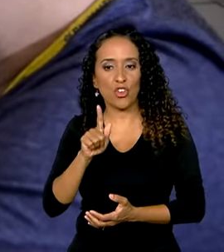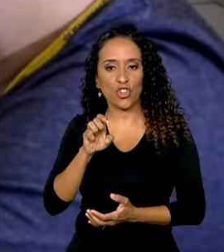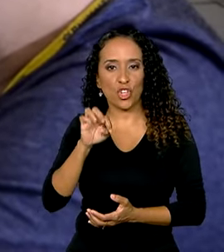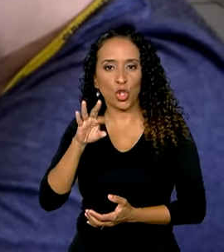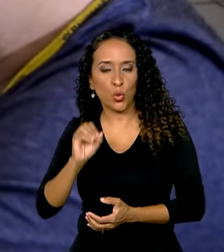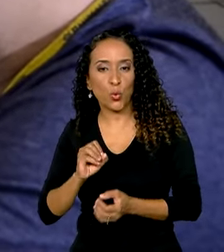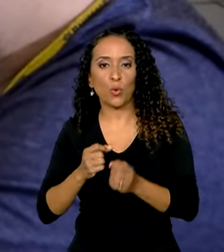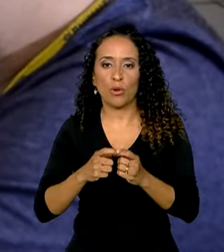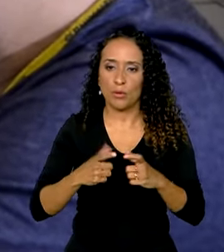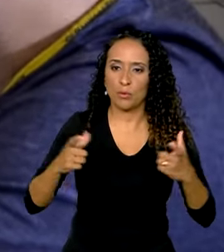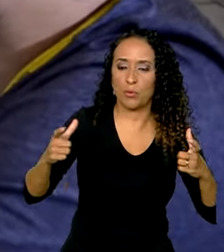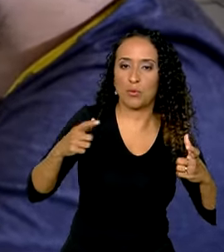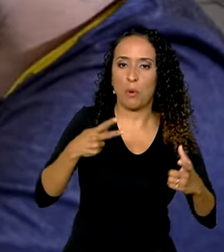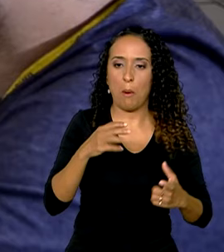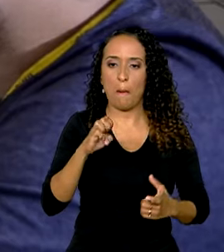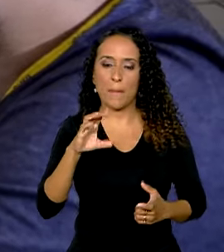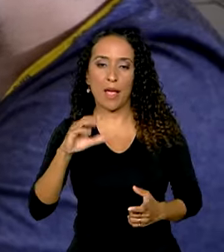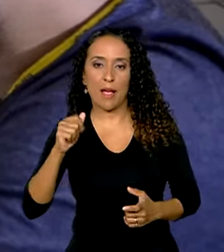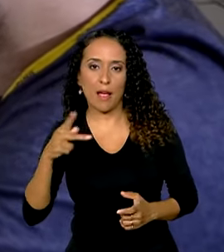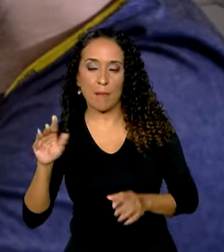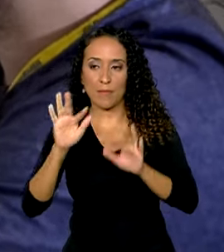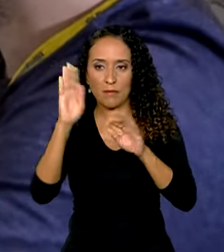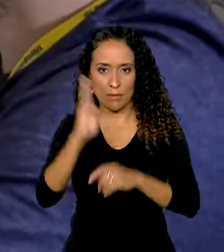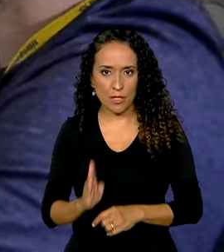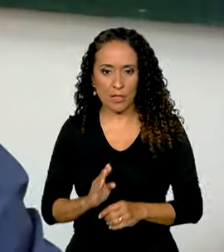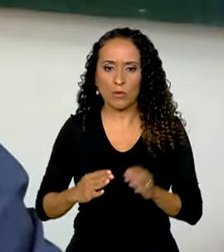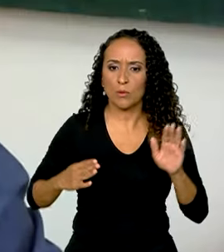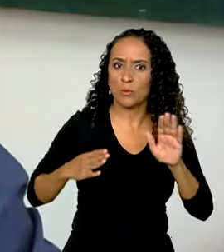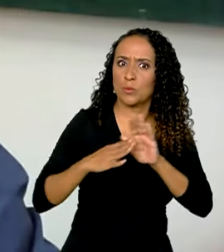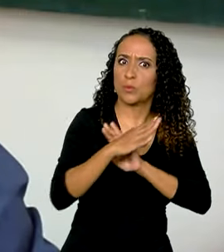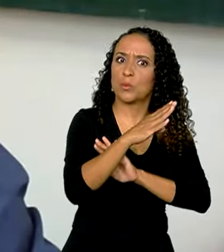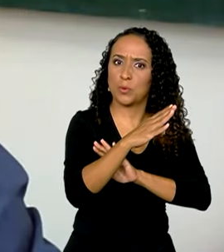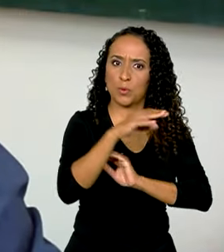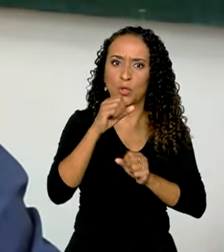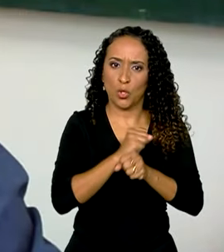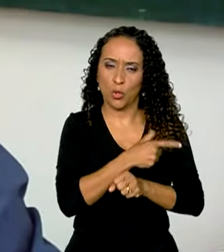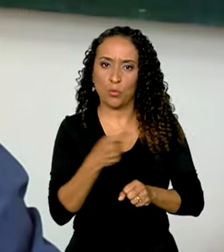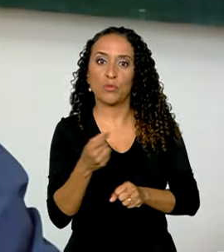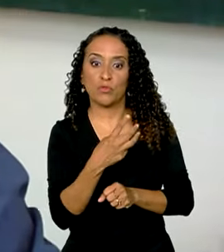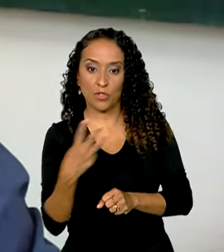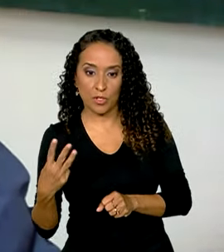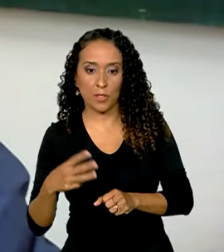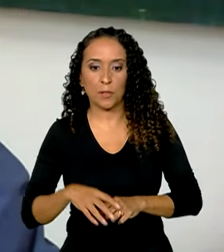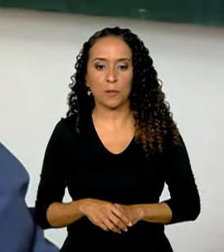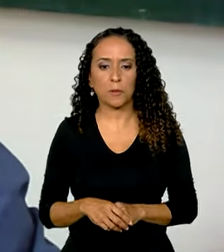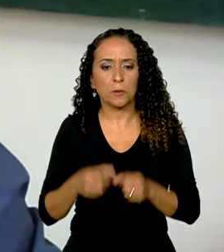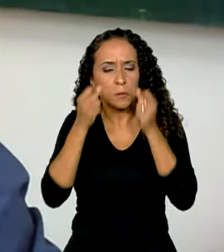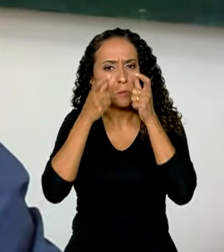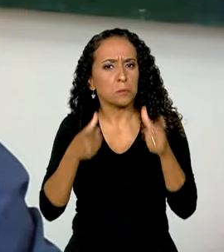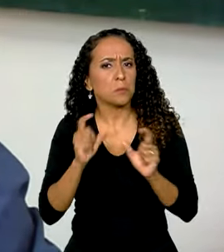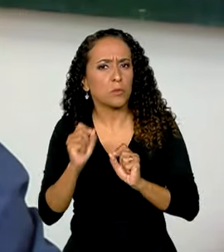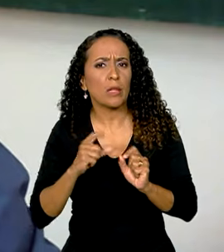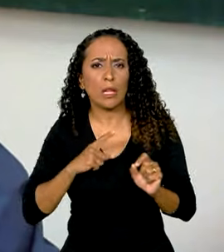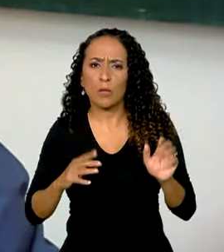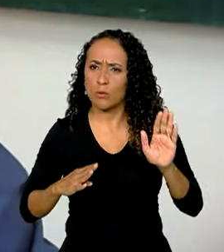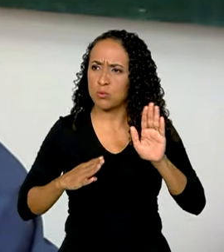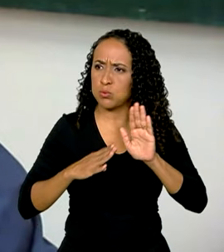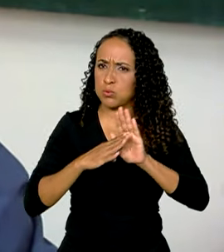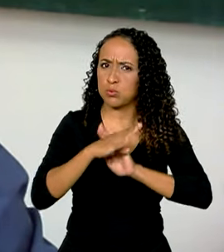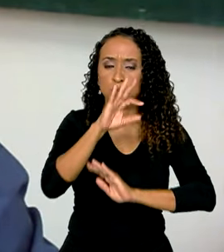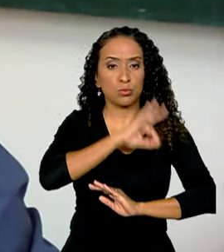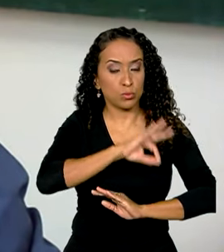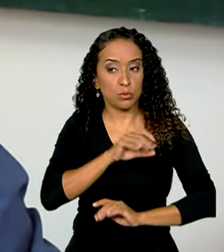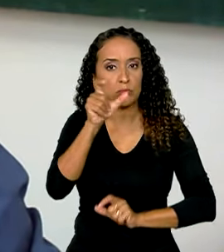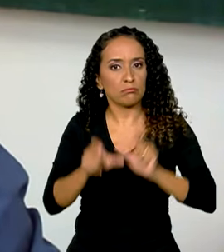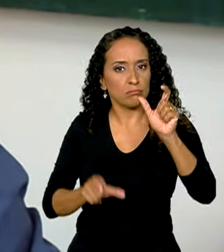cresceu 12,5% em 2023. O que chama a atenção é que você tem um crescimento da renda